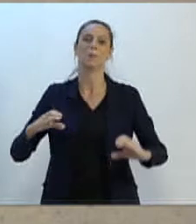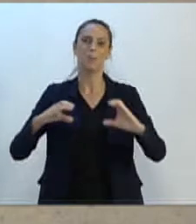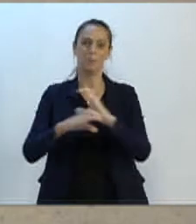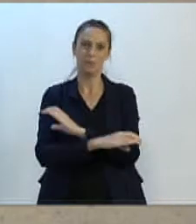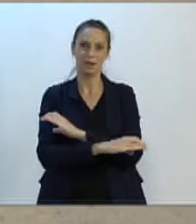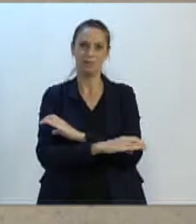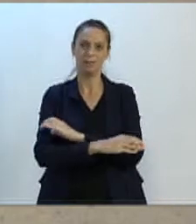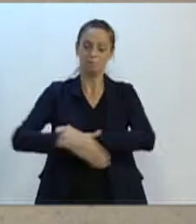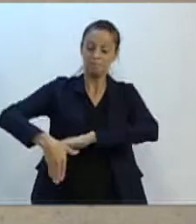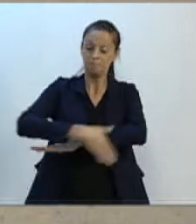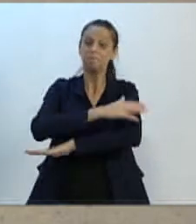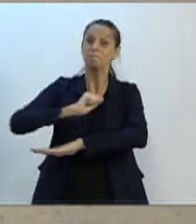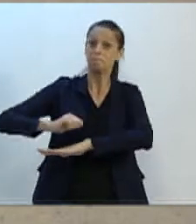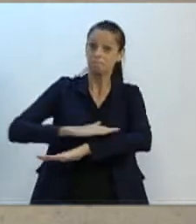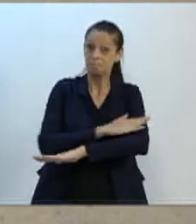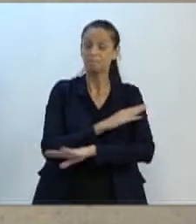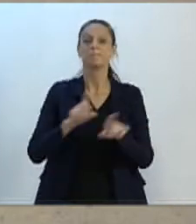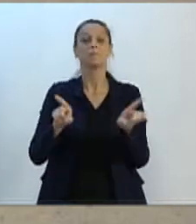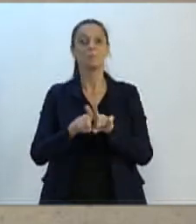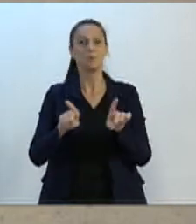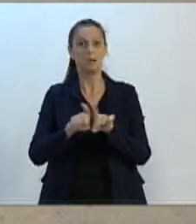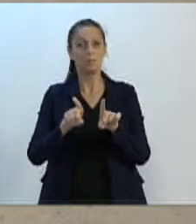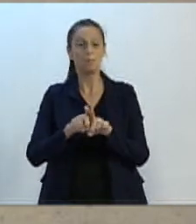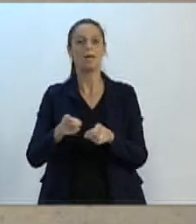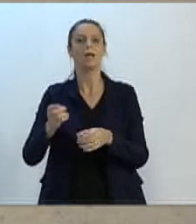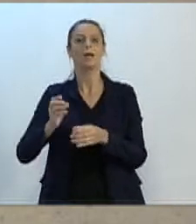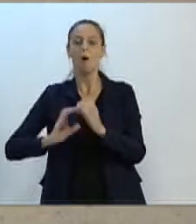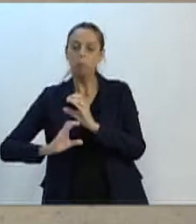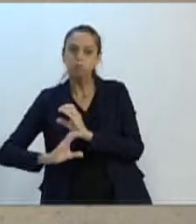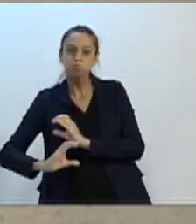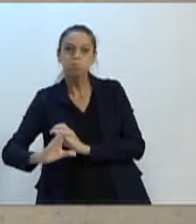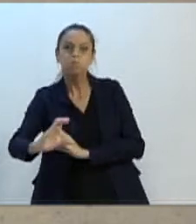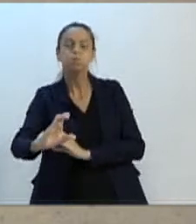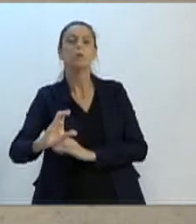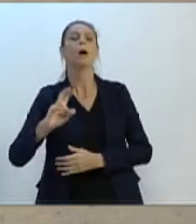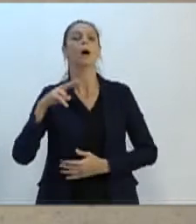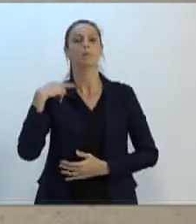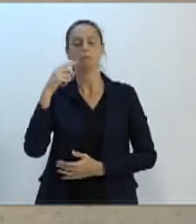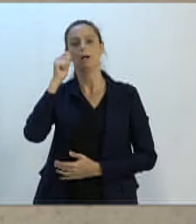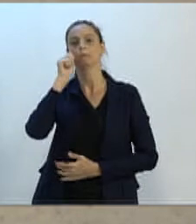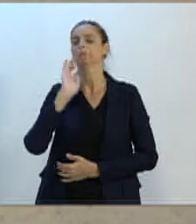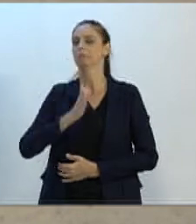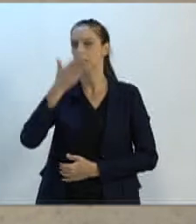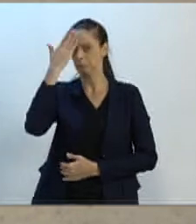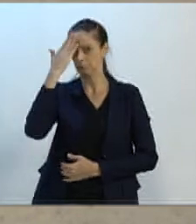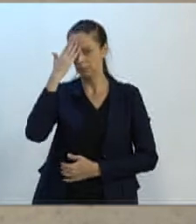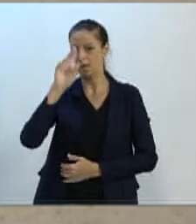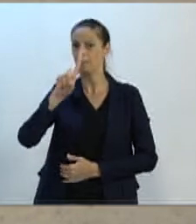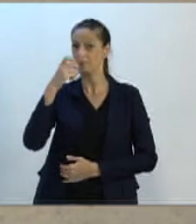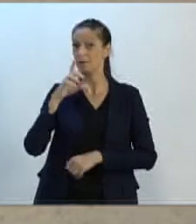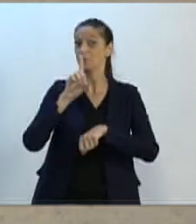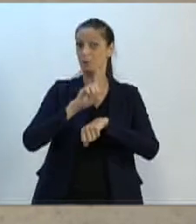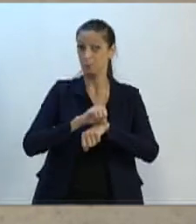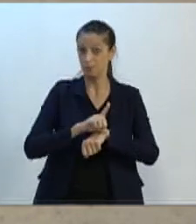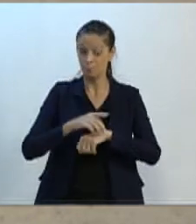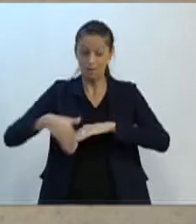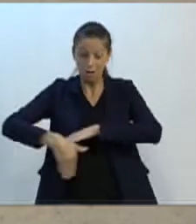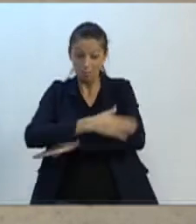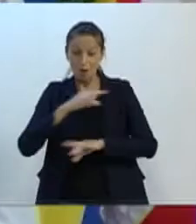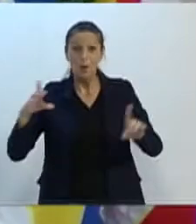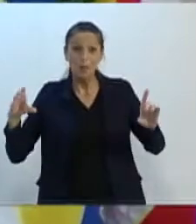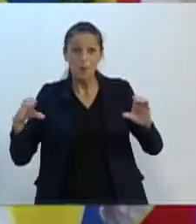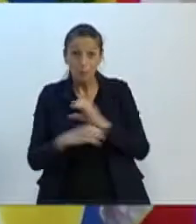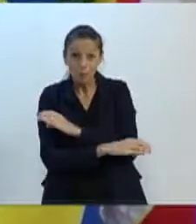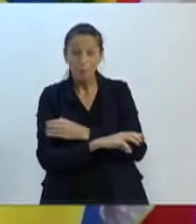pavimentação, bem como também a tubulação. E o vereador Almir sabe, que já foi diretor, que uma rua só é completa se tiver